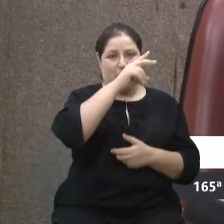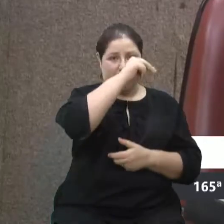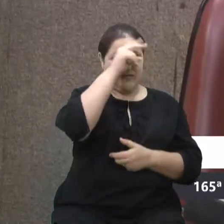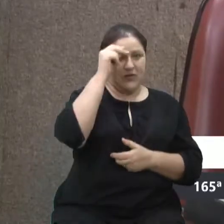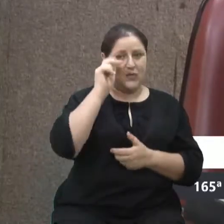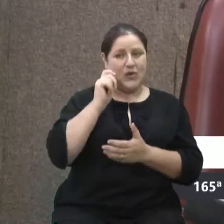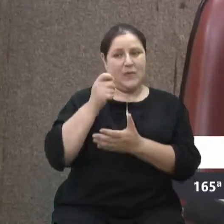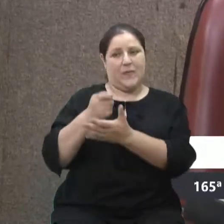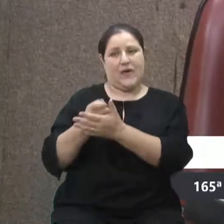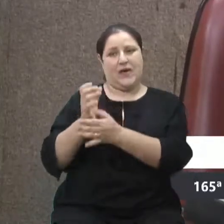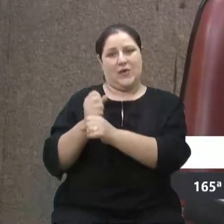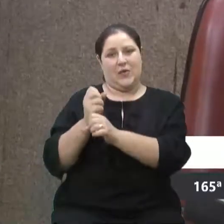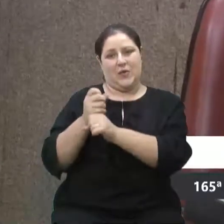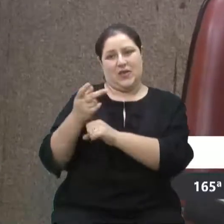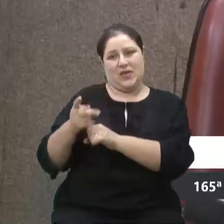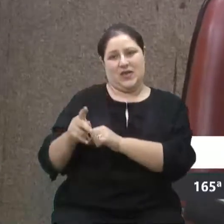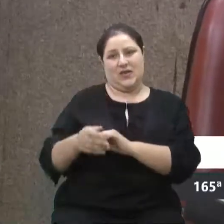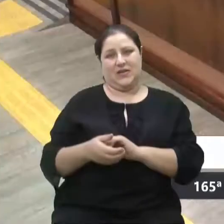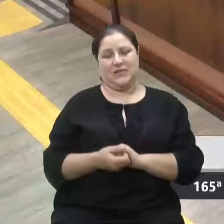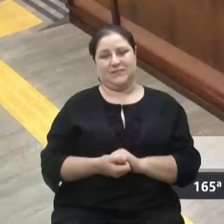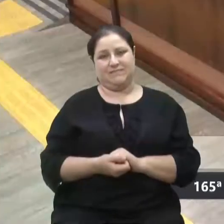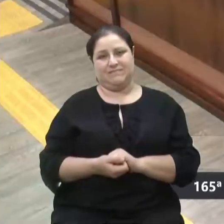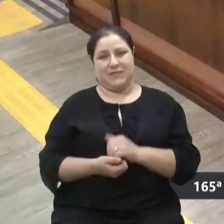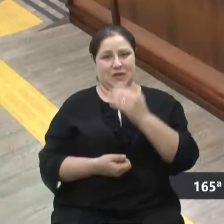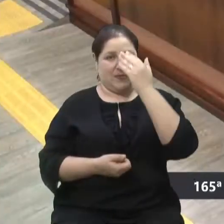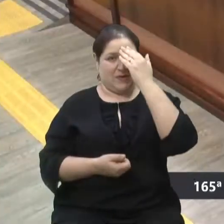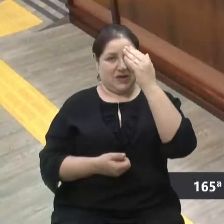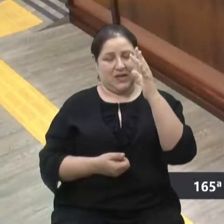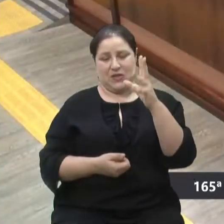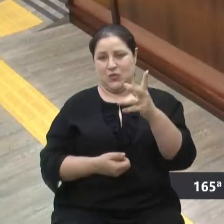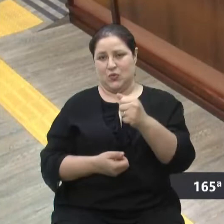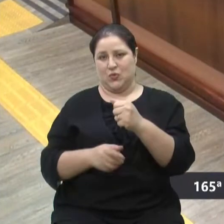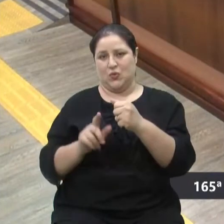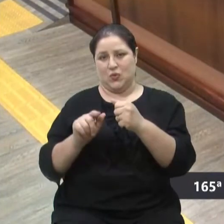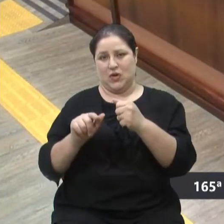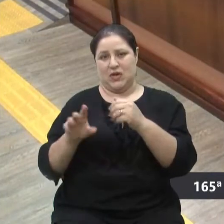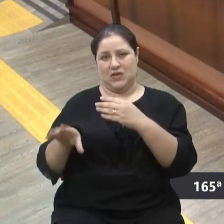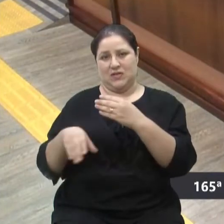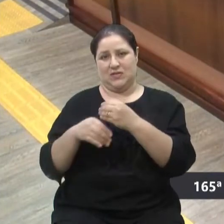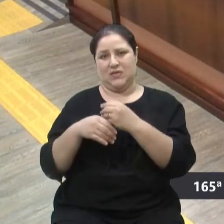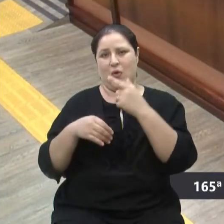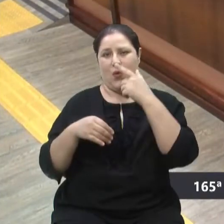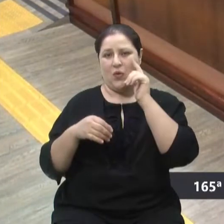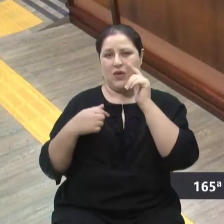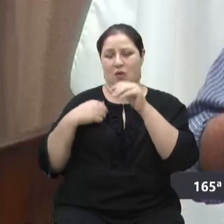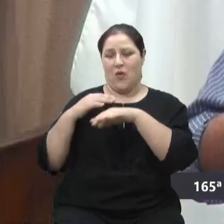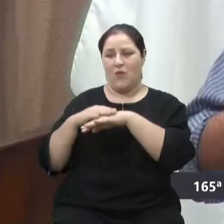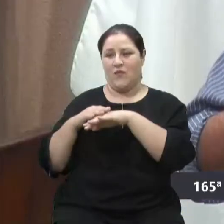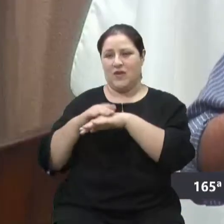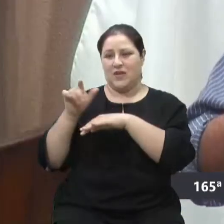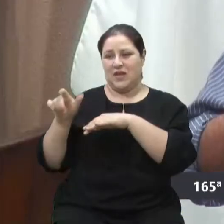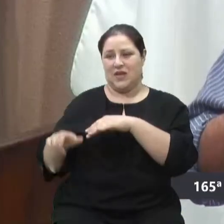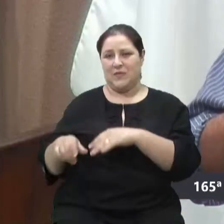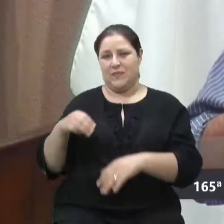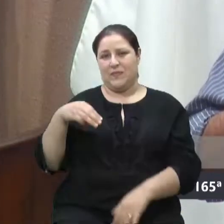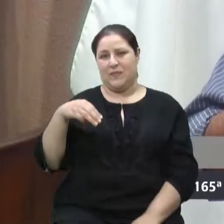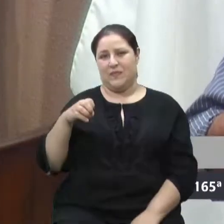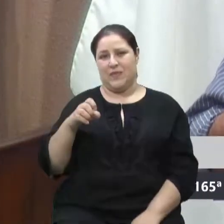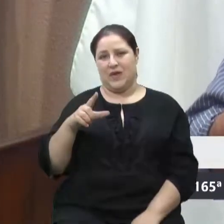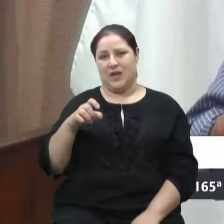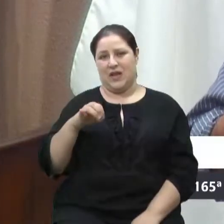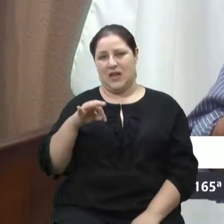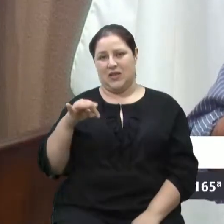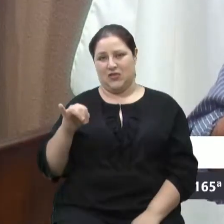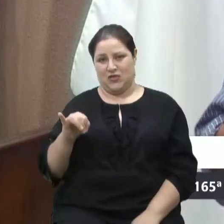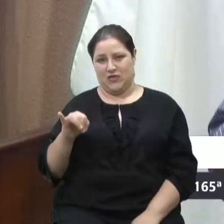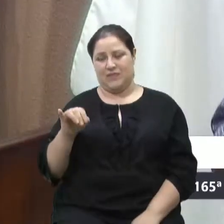D'Ambros. Obrigado pela parte. Tudo, tudo é contribuição. Eu conversei ontem com Melete. Melete, fala para mim, Melete. Três